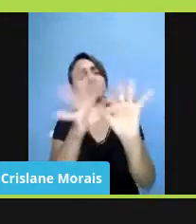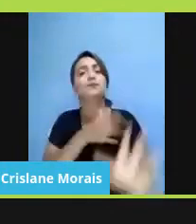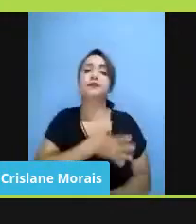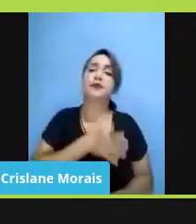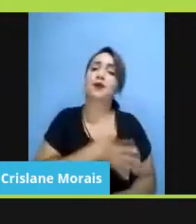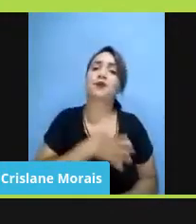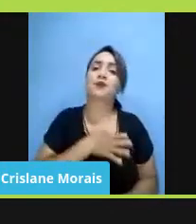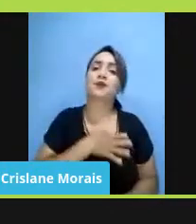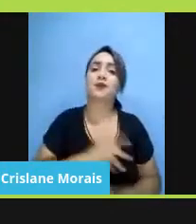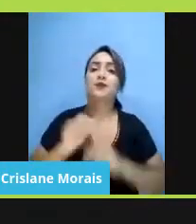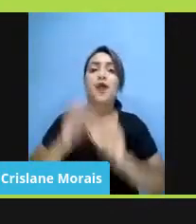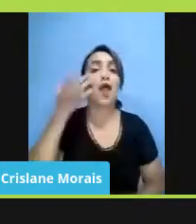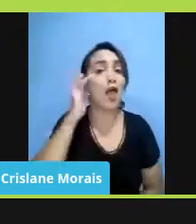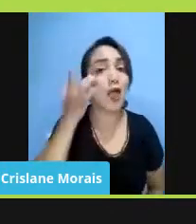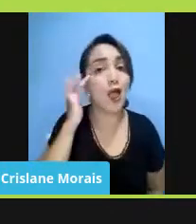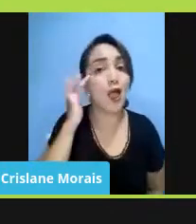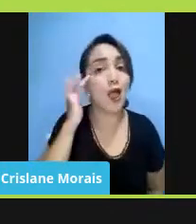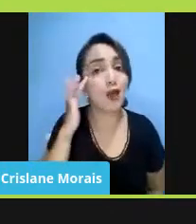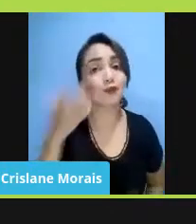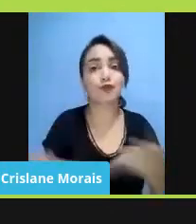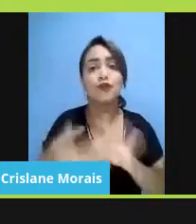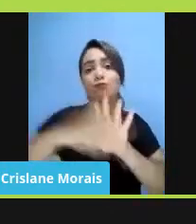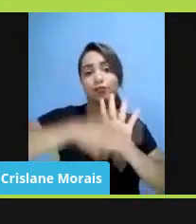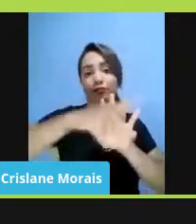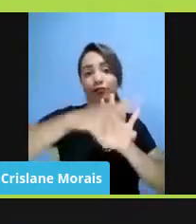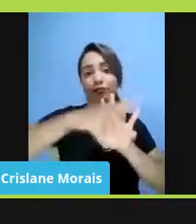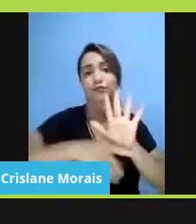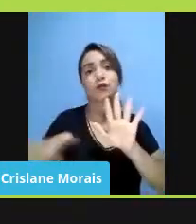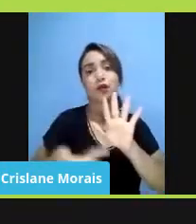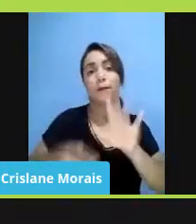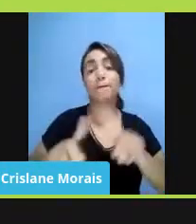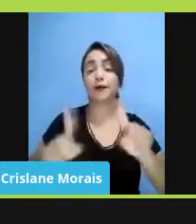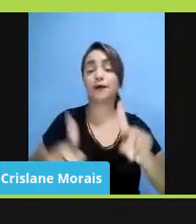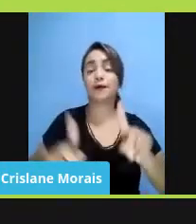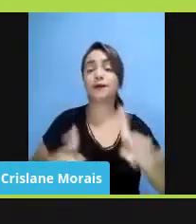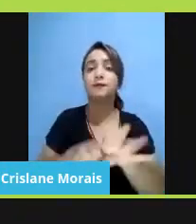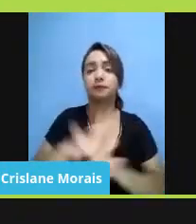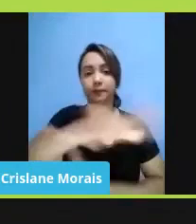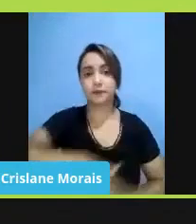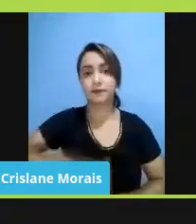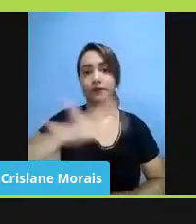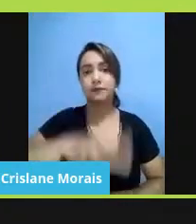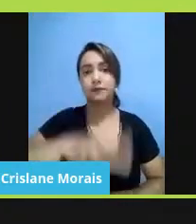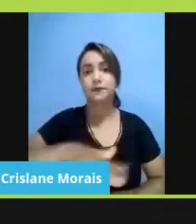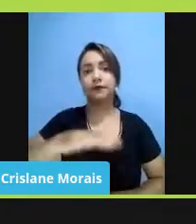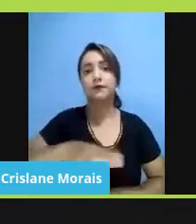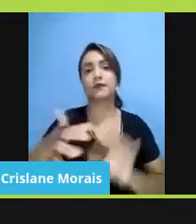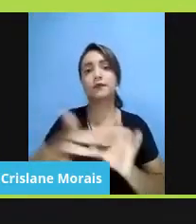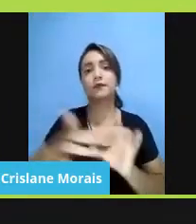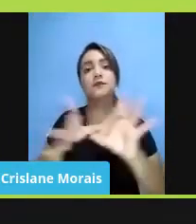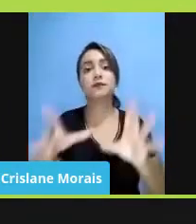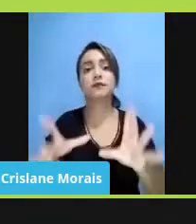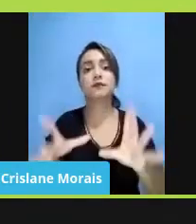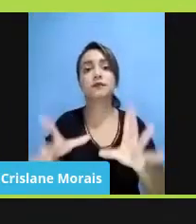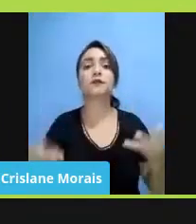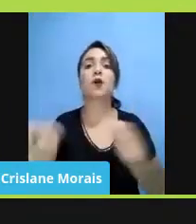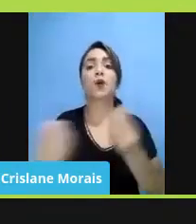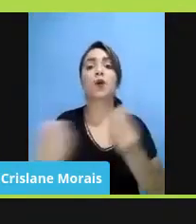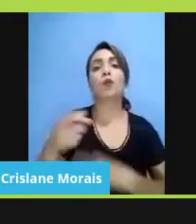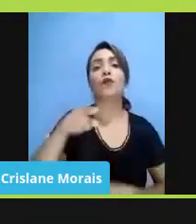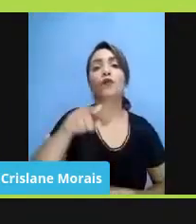pautas educacionais mais recentes, mas também no sentido, no âmbito mais geral da defesa da democracia, como você tem